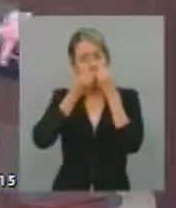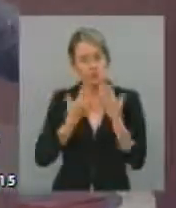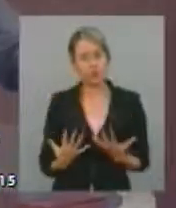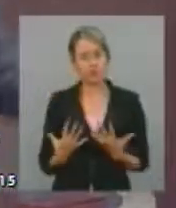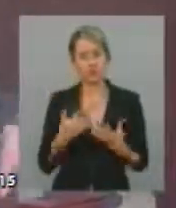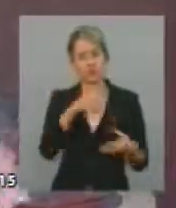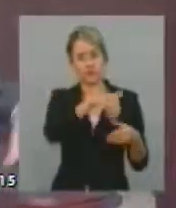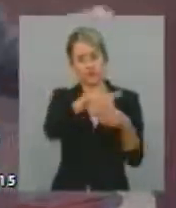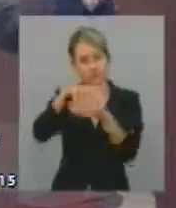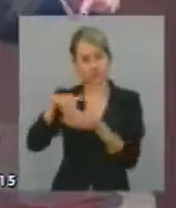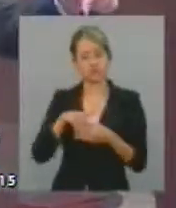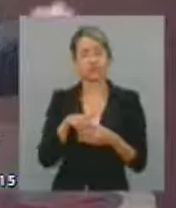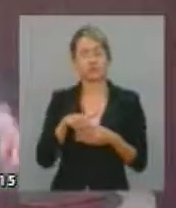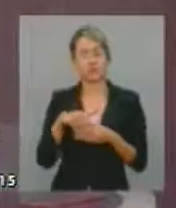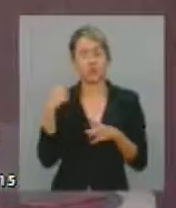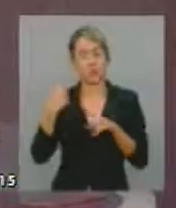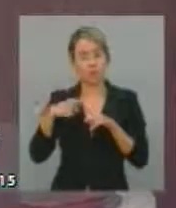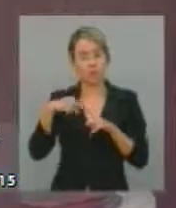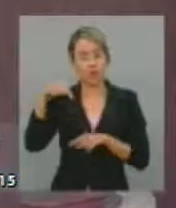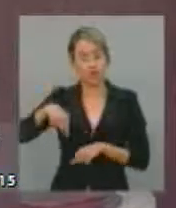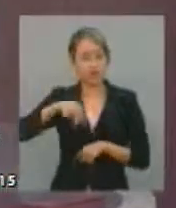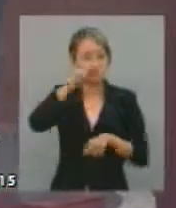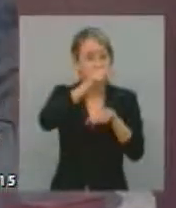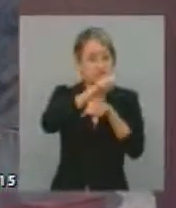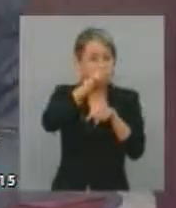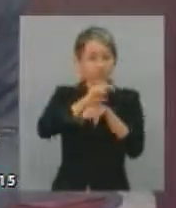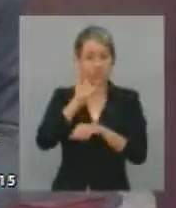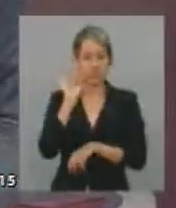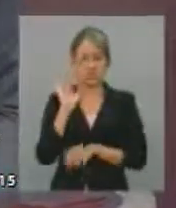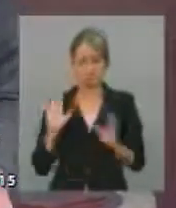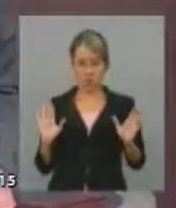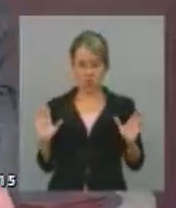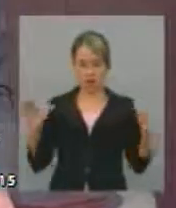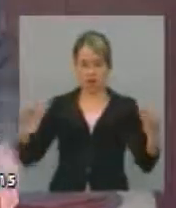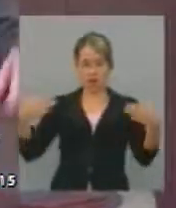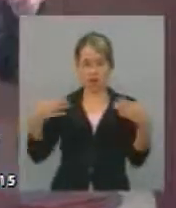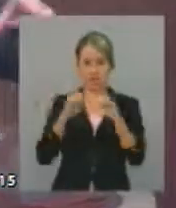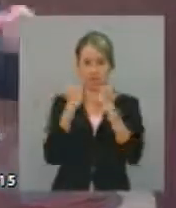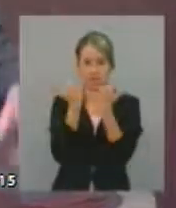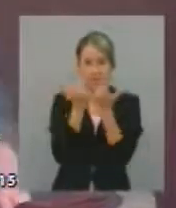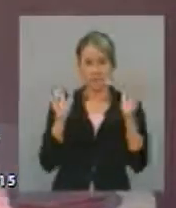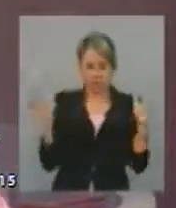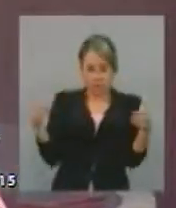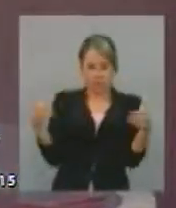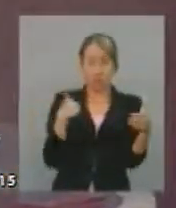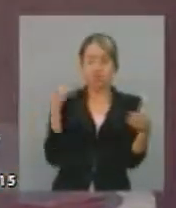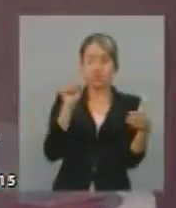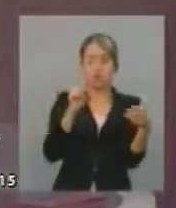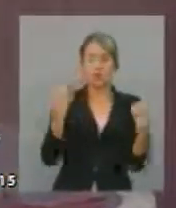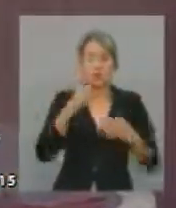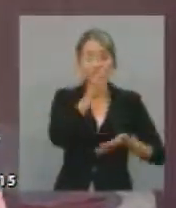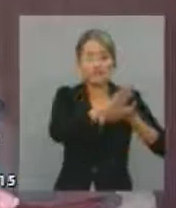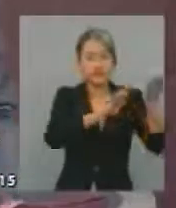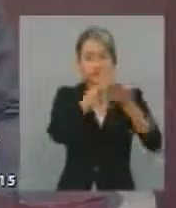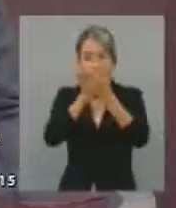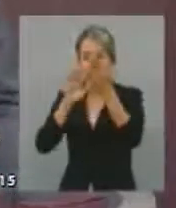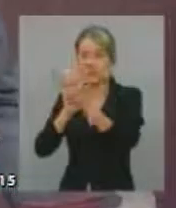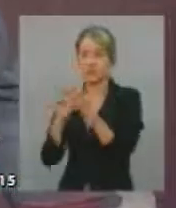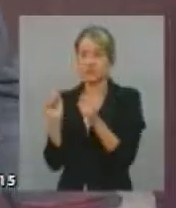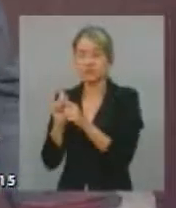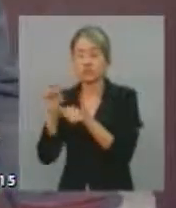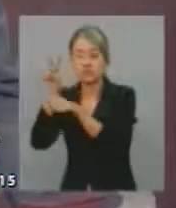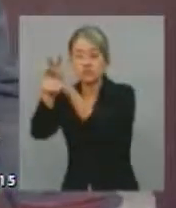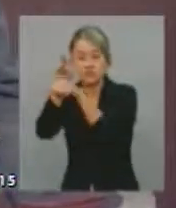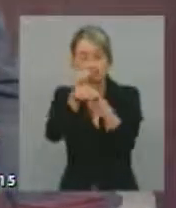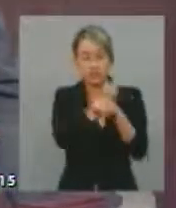não se faz fiscalização aqui do plenário. Nós temos que ir nos equipamentos, nós temos que ir nas cidades. Portanto, se a gente quer ver, de